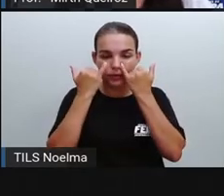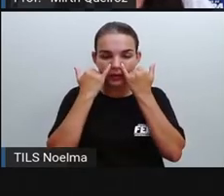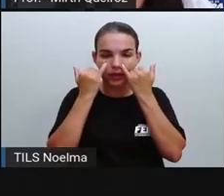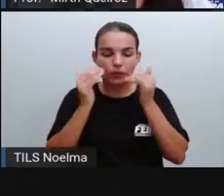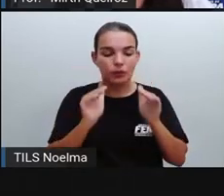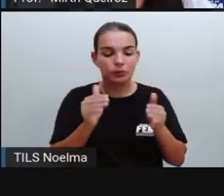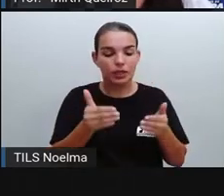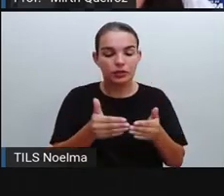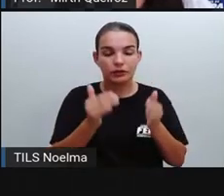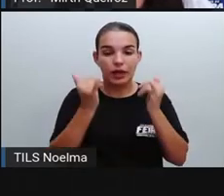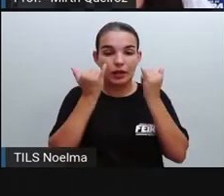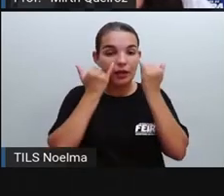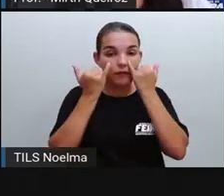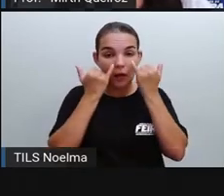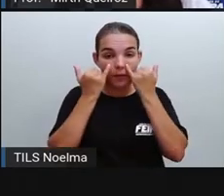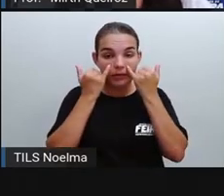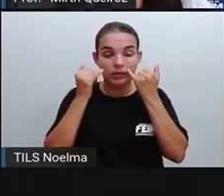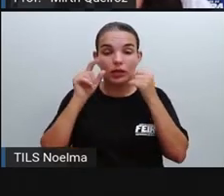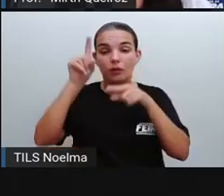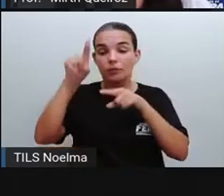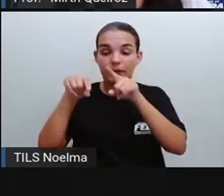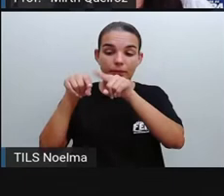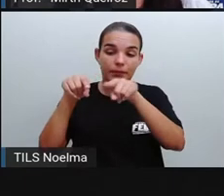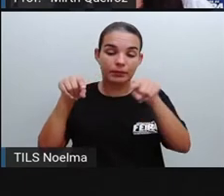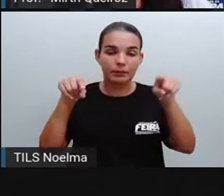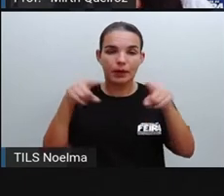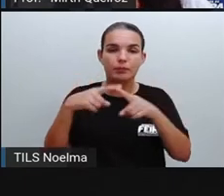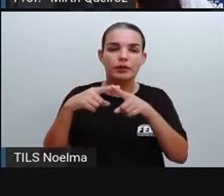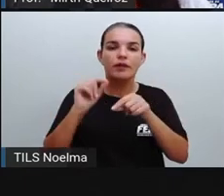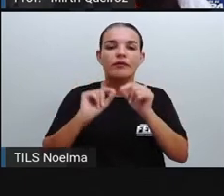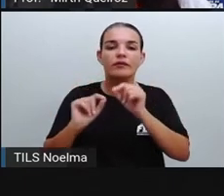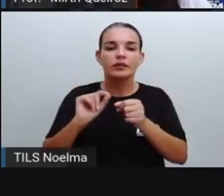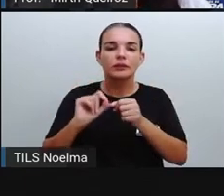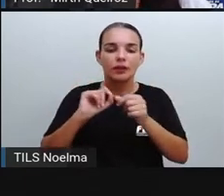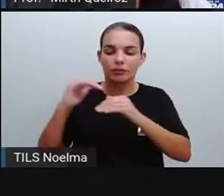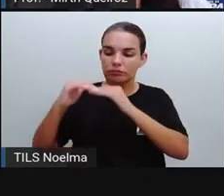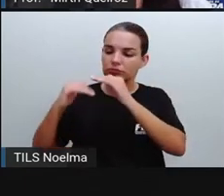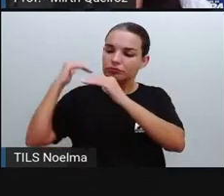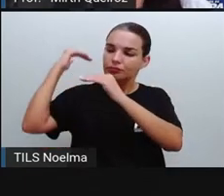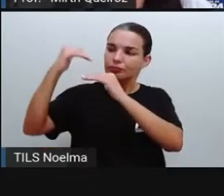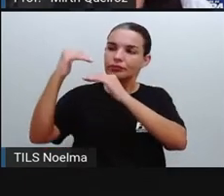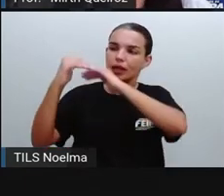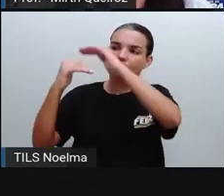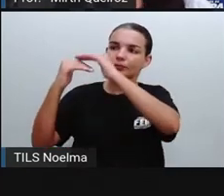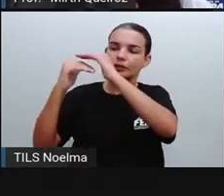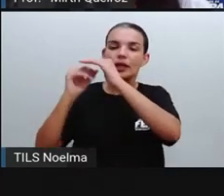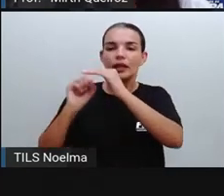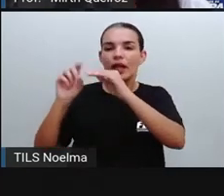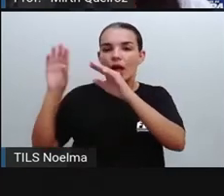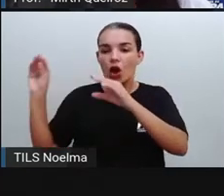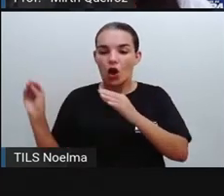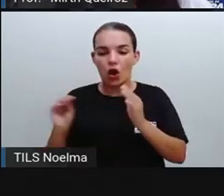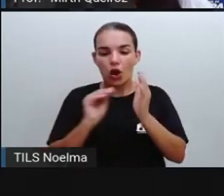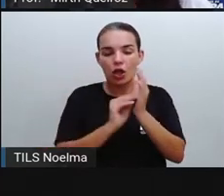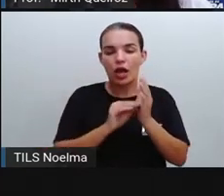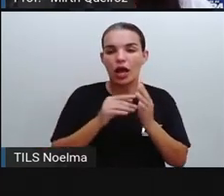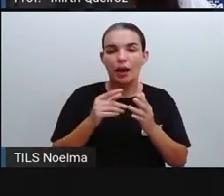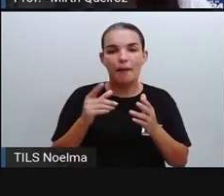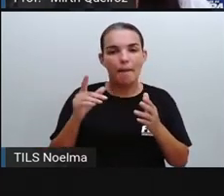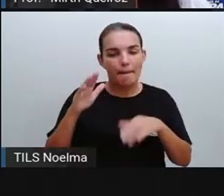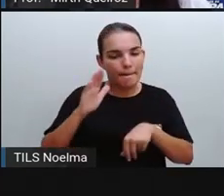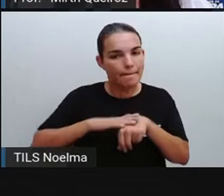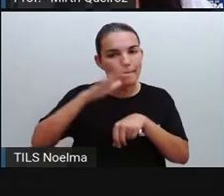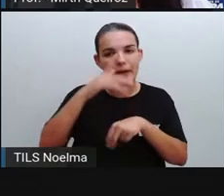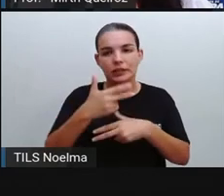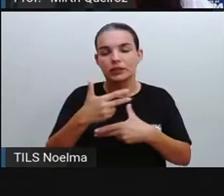Ele vai hierarquizar os conteúdos e aplicar outros elementos de forma bem mais